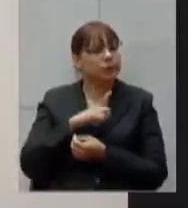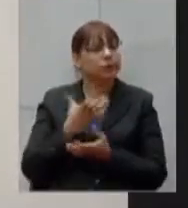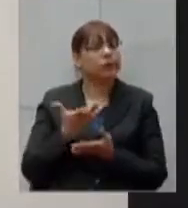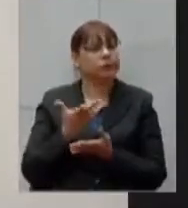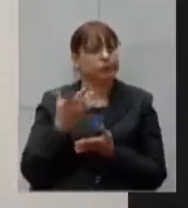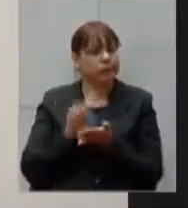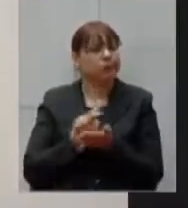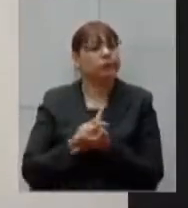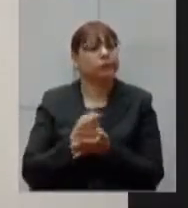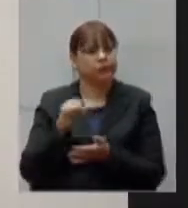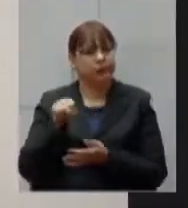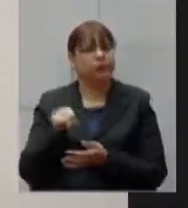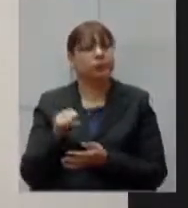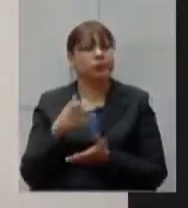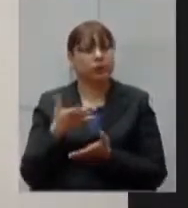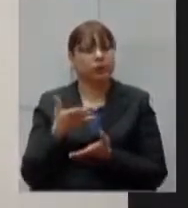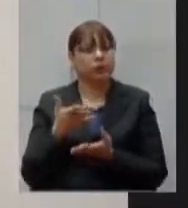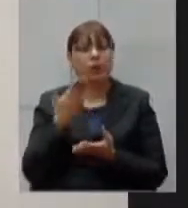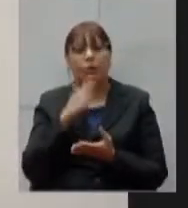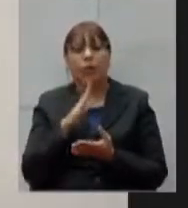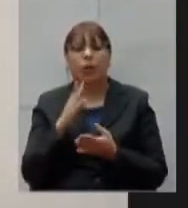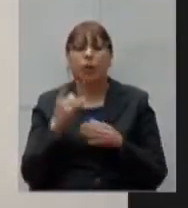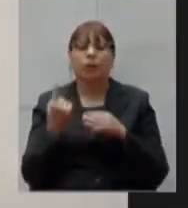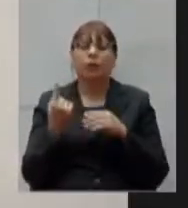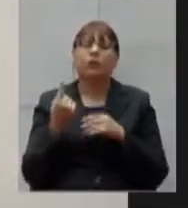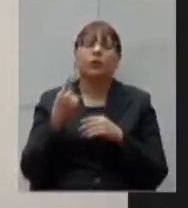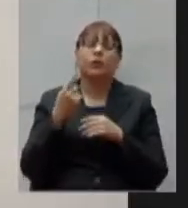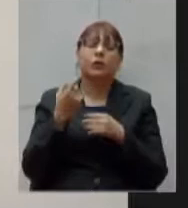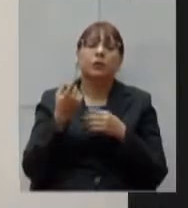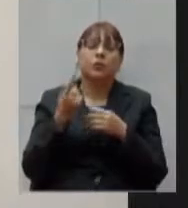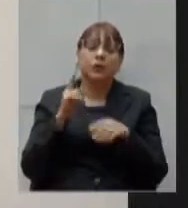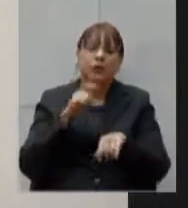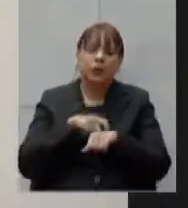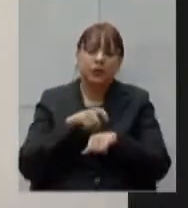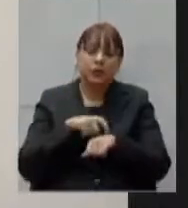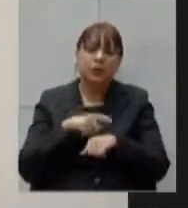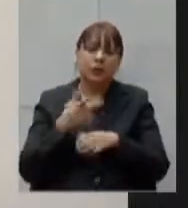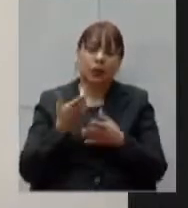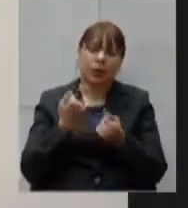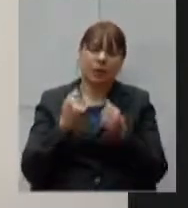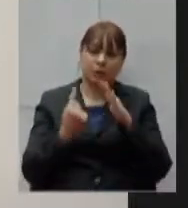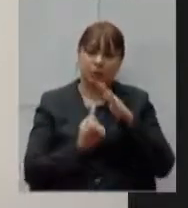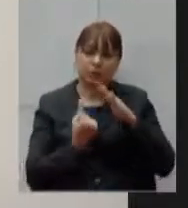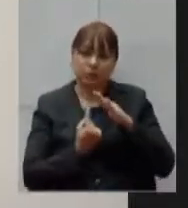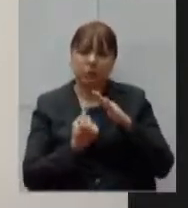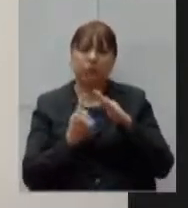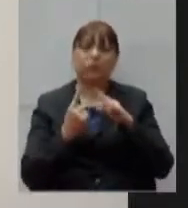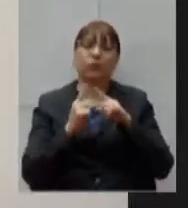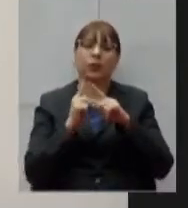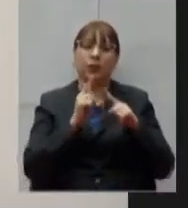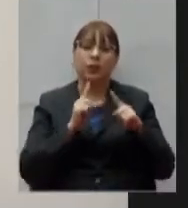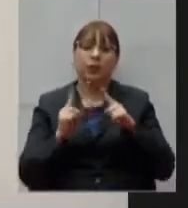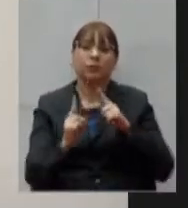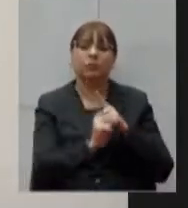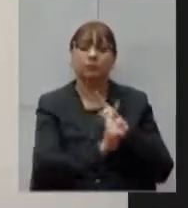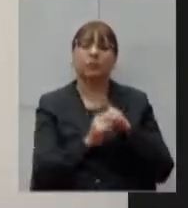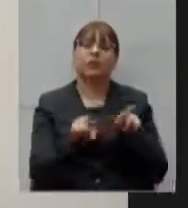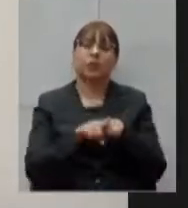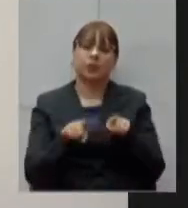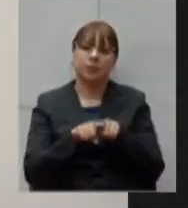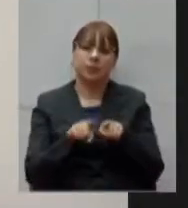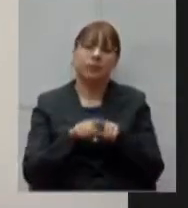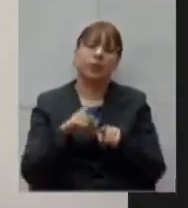discussão sobre necessidade de isolamento e distanciamento o presidente Bolsonaro nesse caso exerceu uma influência